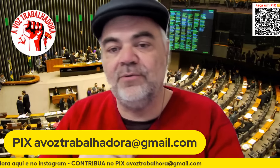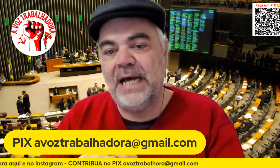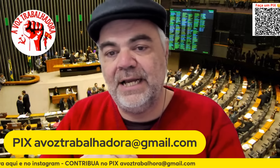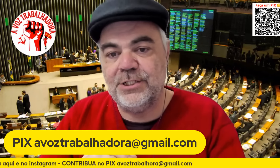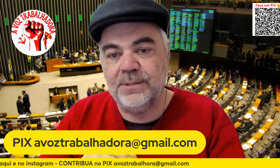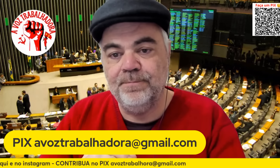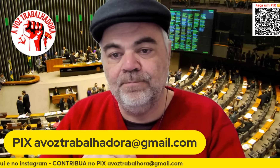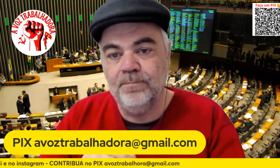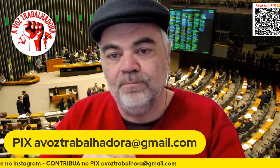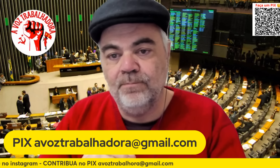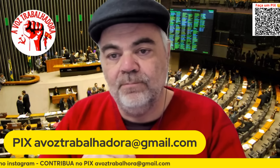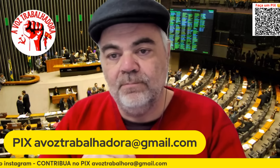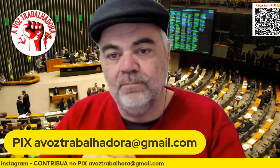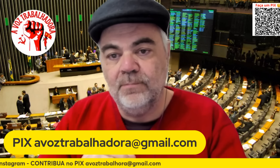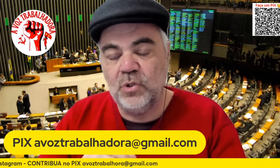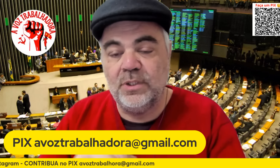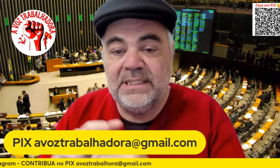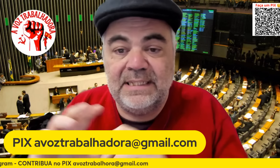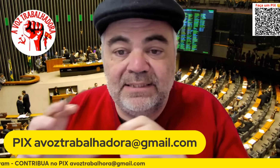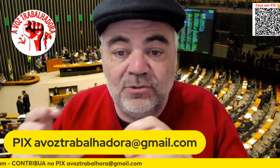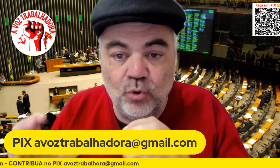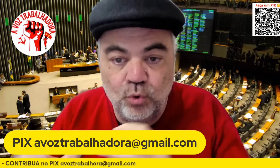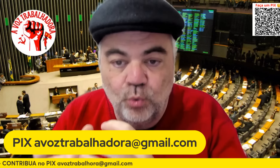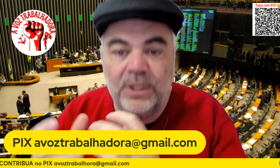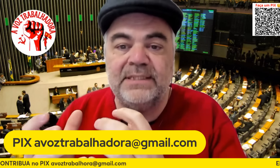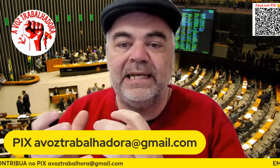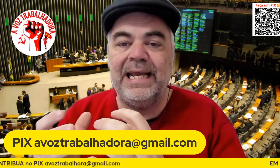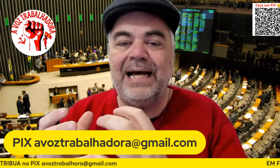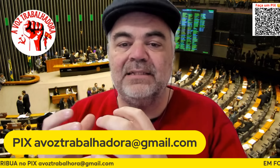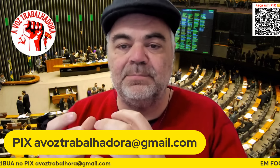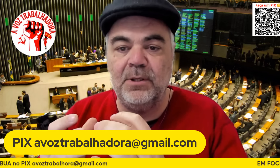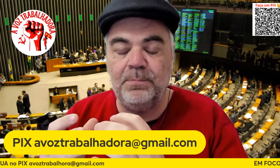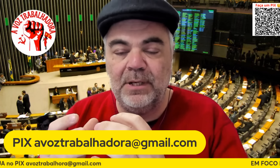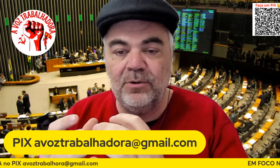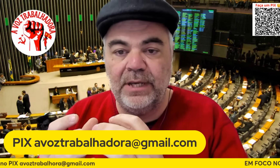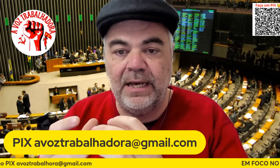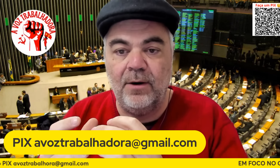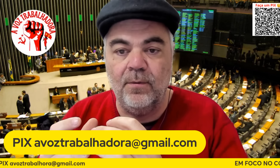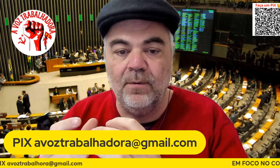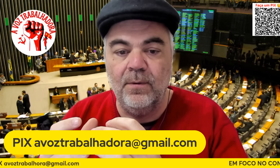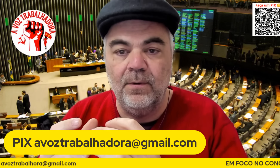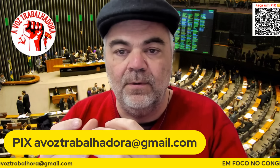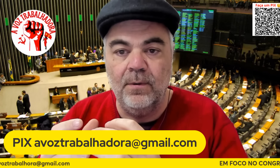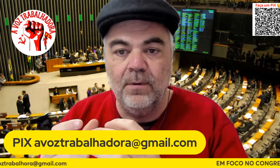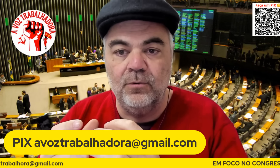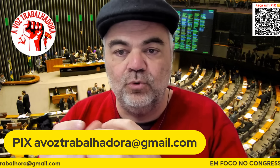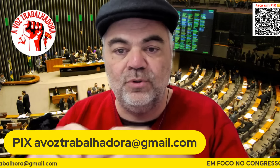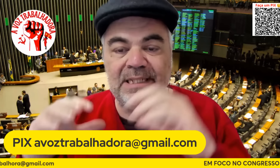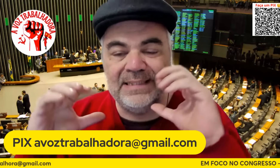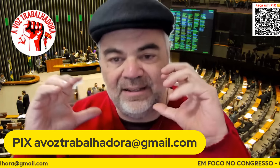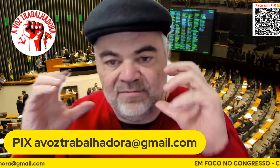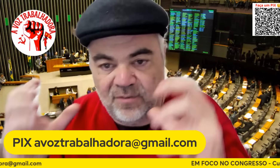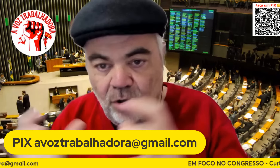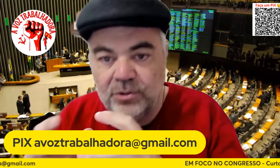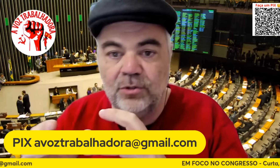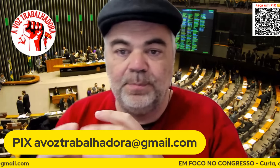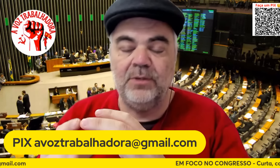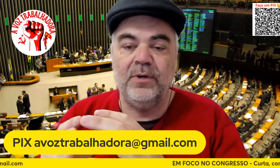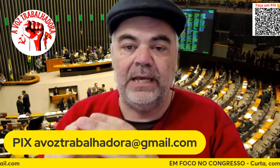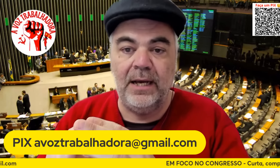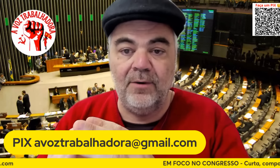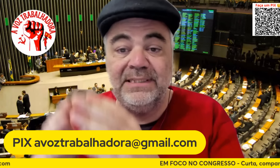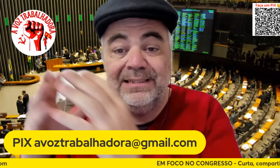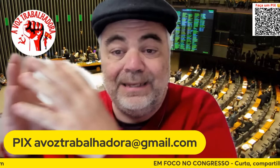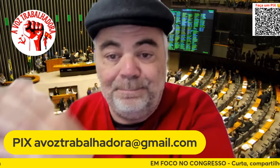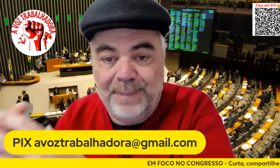a desigualdade, todas as estruturas criadas pelo plano real, tudo que está em volta do